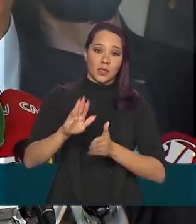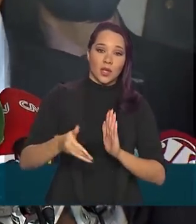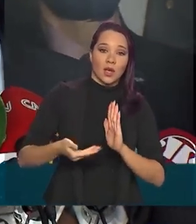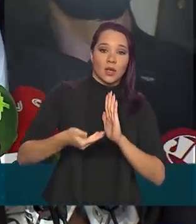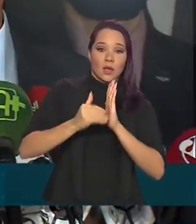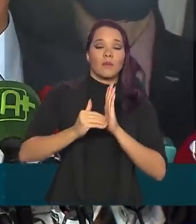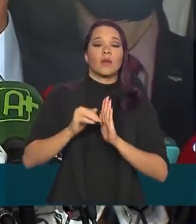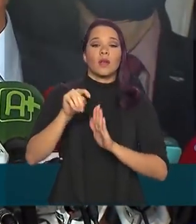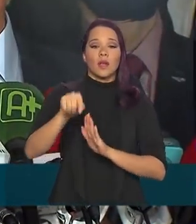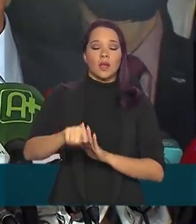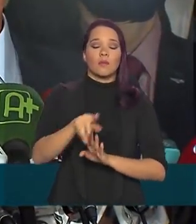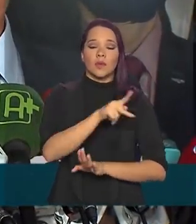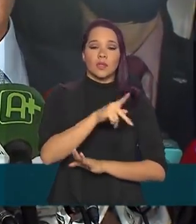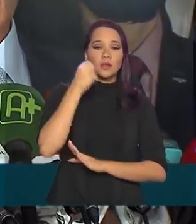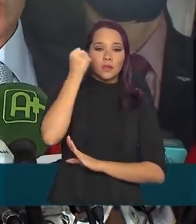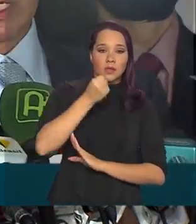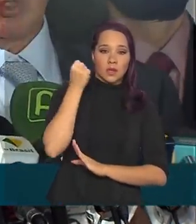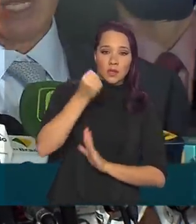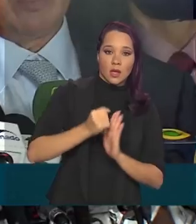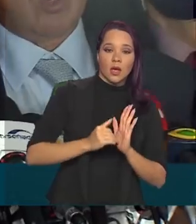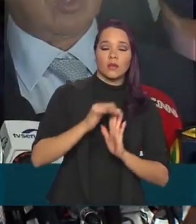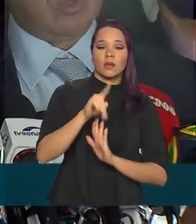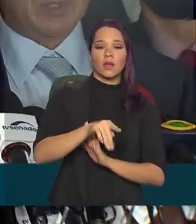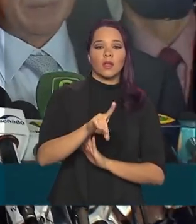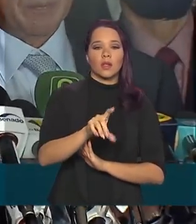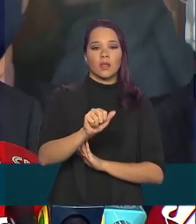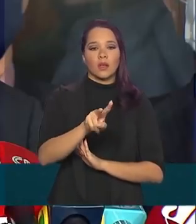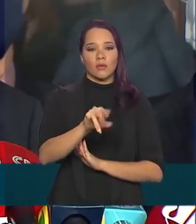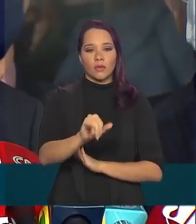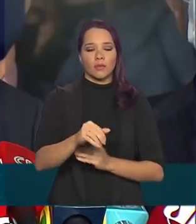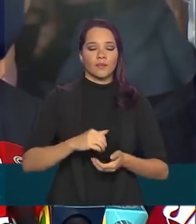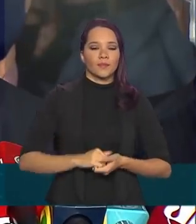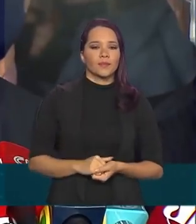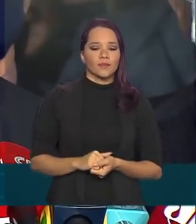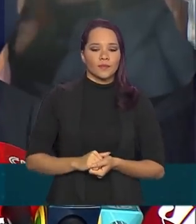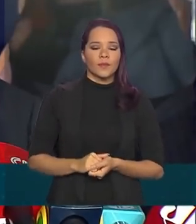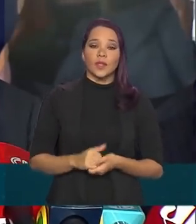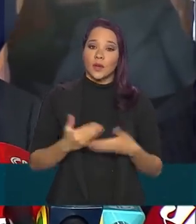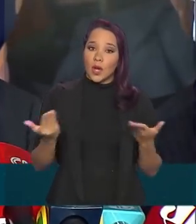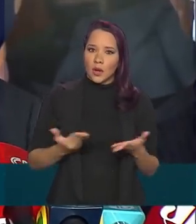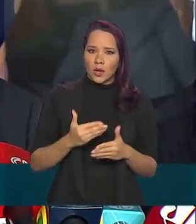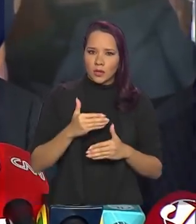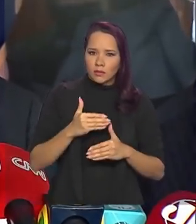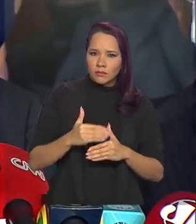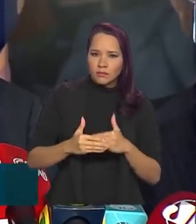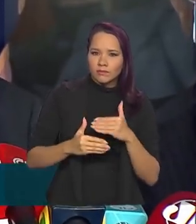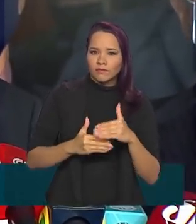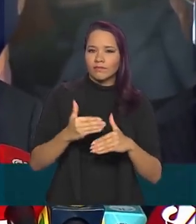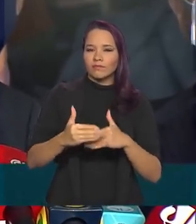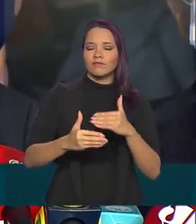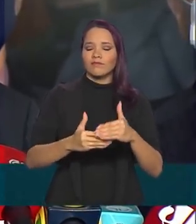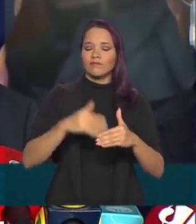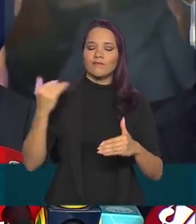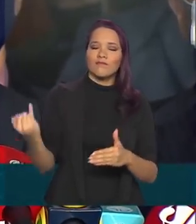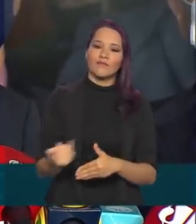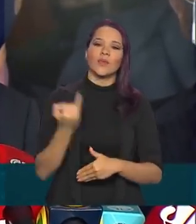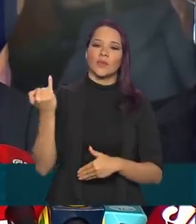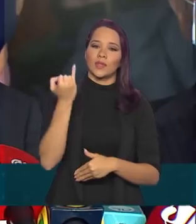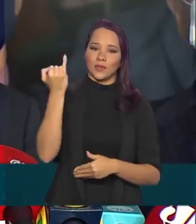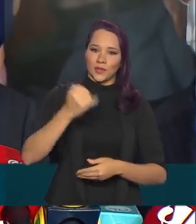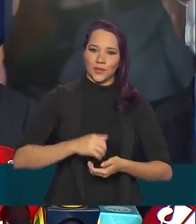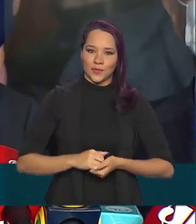e do presidente do Senado, senador Davi Alcolumbre. Damos mais um passo significativo